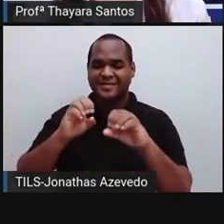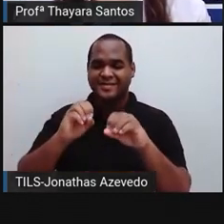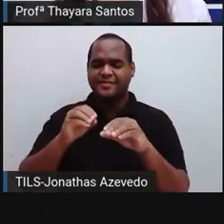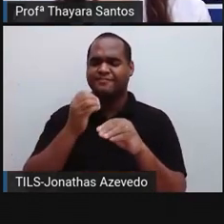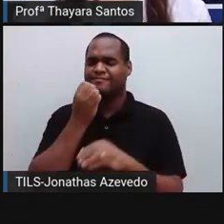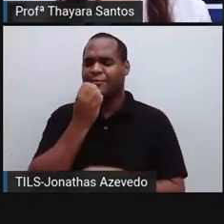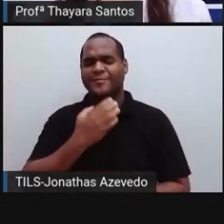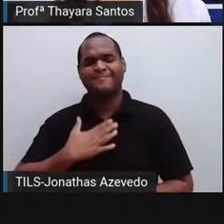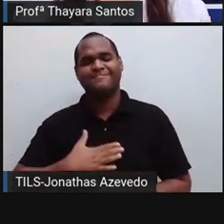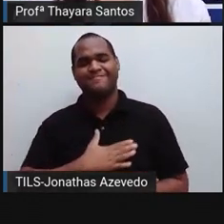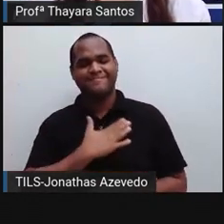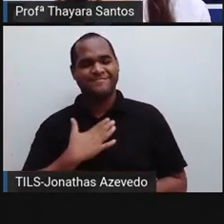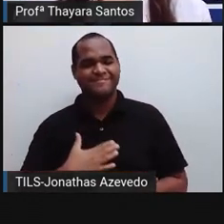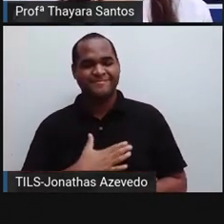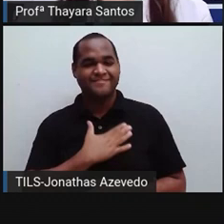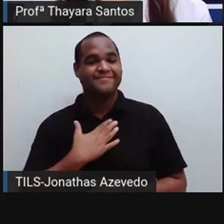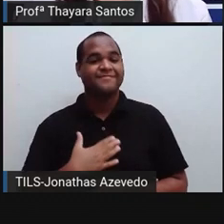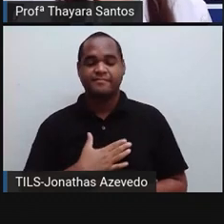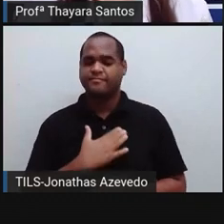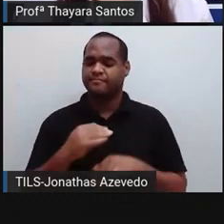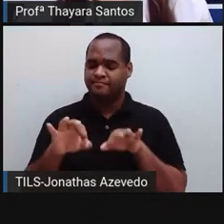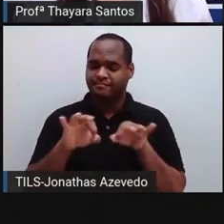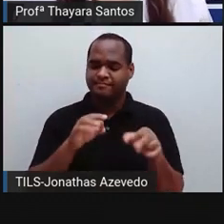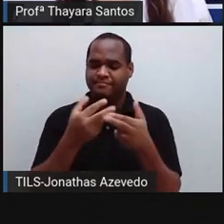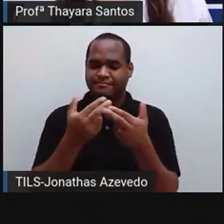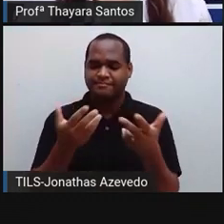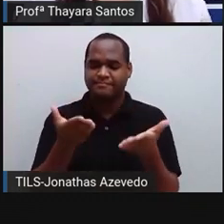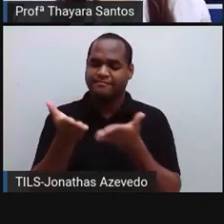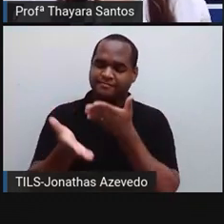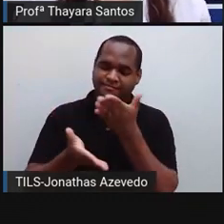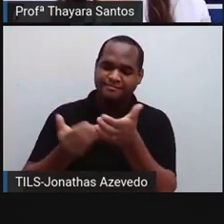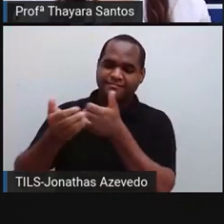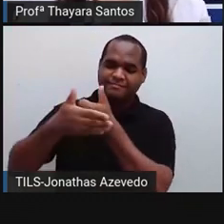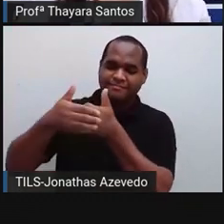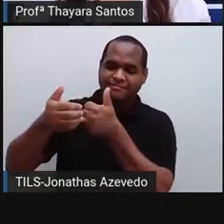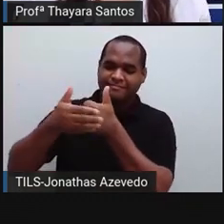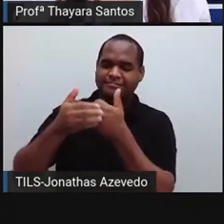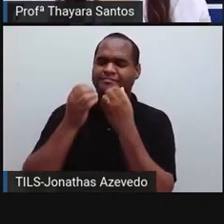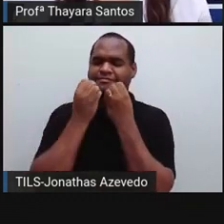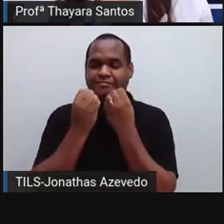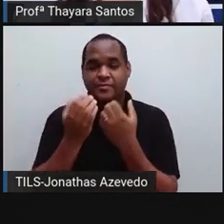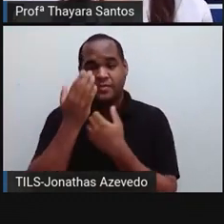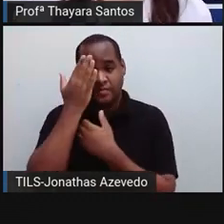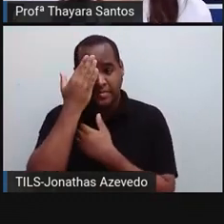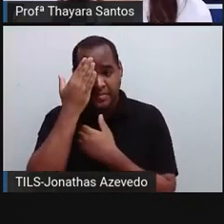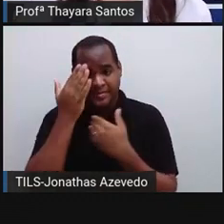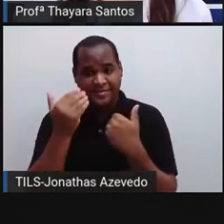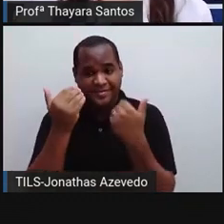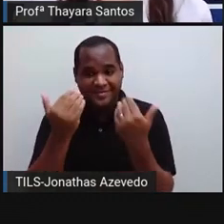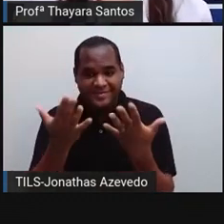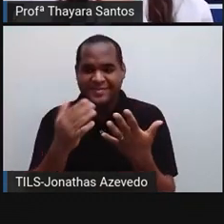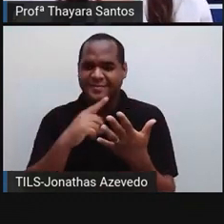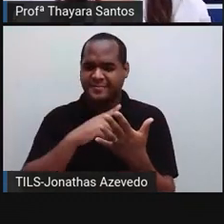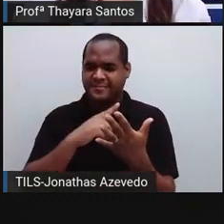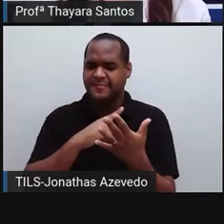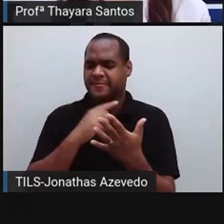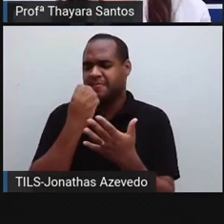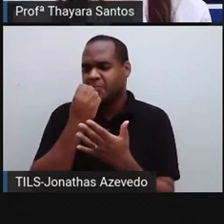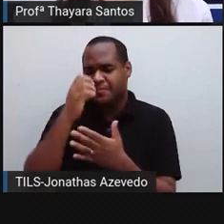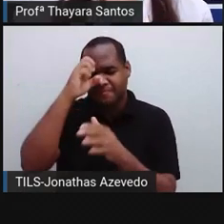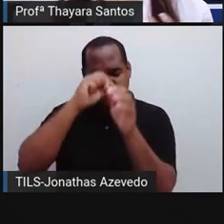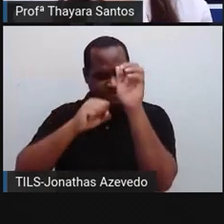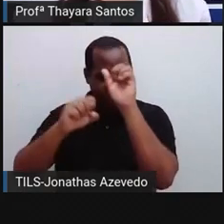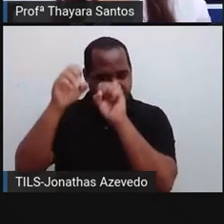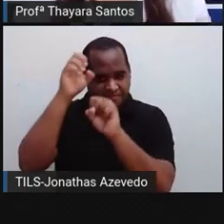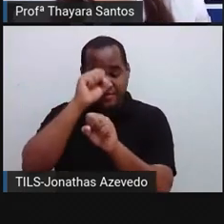enorme ter vocês aqui. Tudo aqui é preparado com muito carinho para vocês, então saber que vocês estão aí do outro lado, que estão aprendendo, que